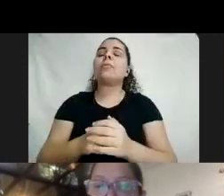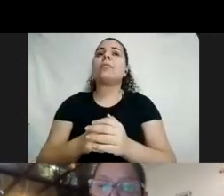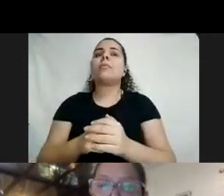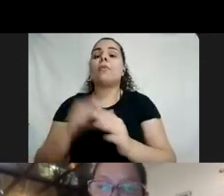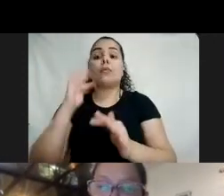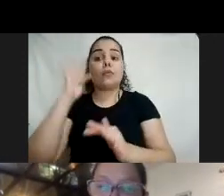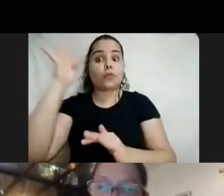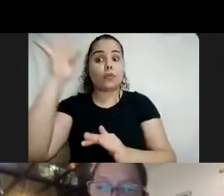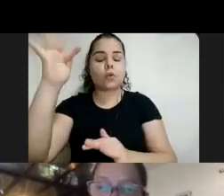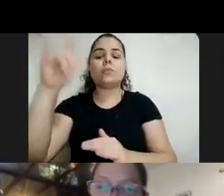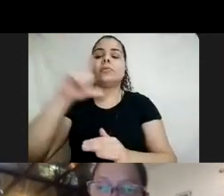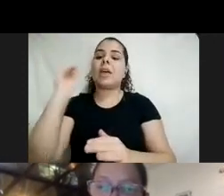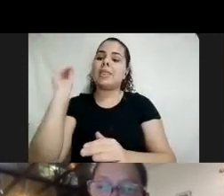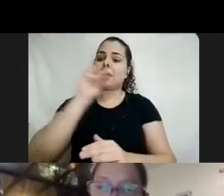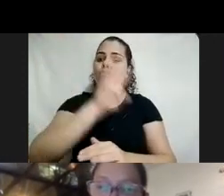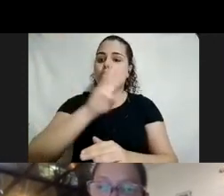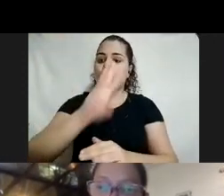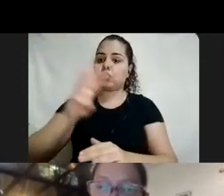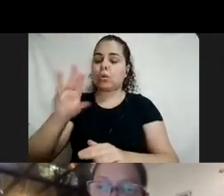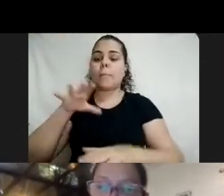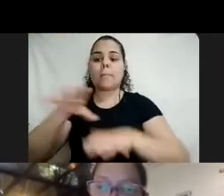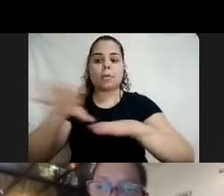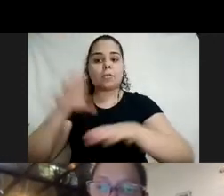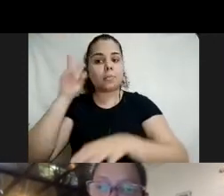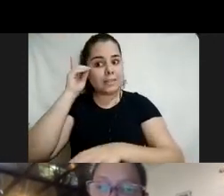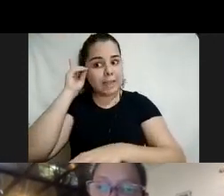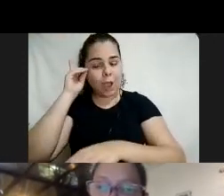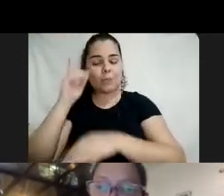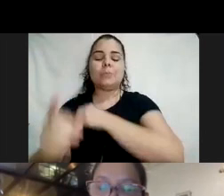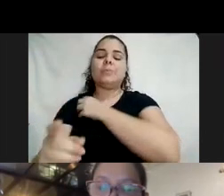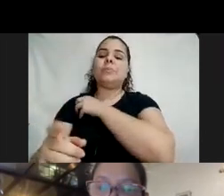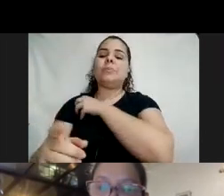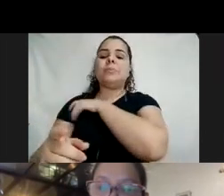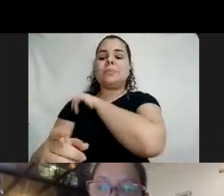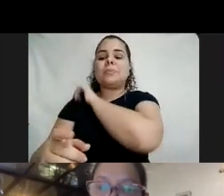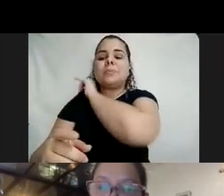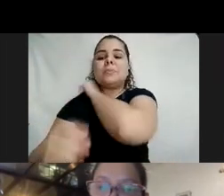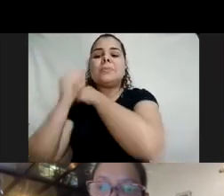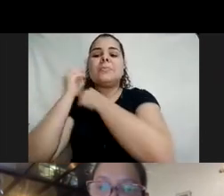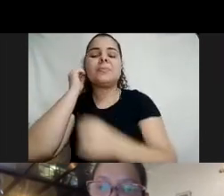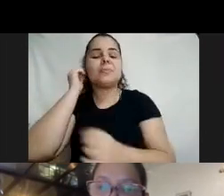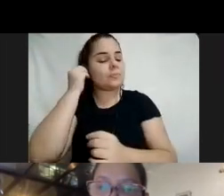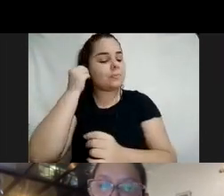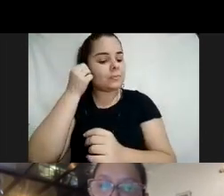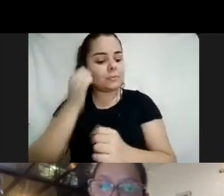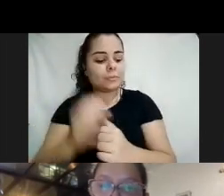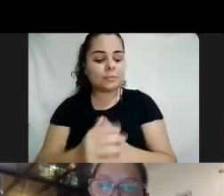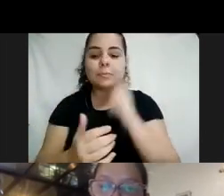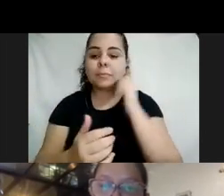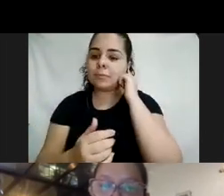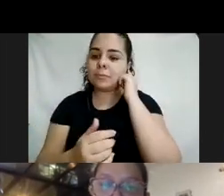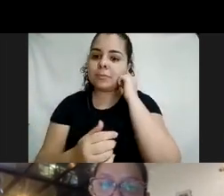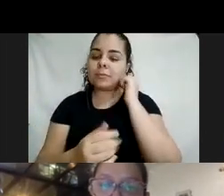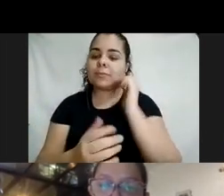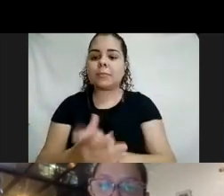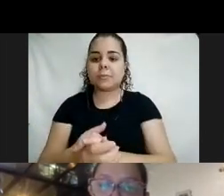no site do Movimento Down. E meus informes são esses. se alguém mais tiver mais algum. Eu só vou pegar aqui um